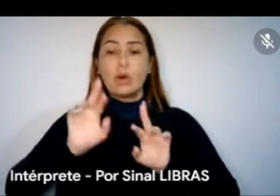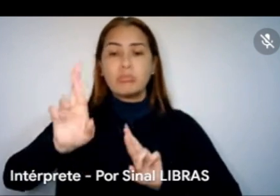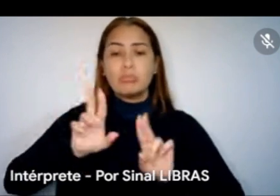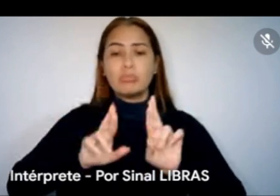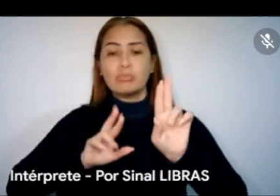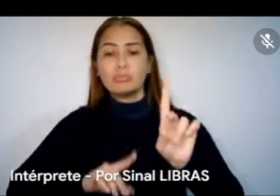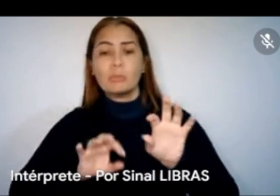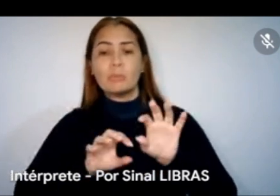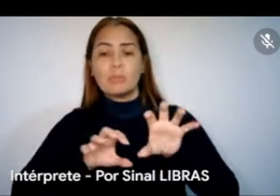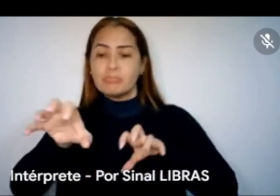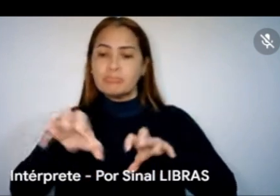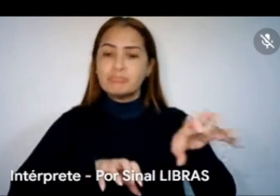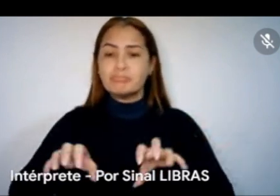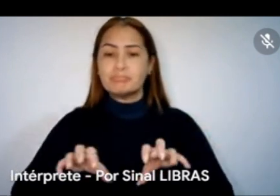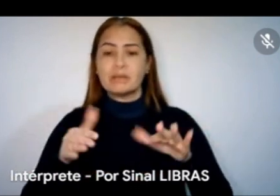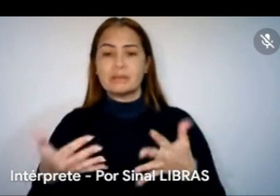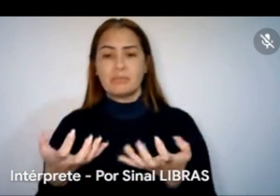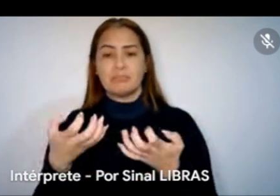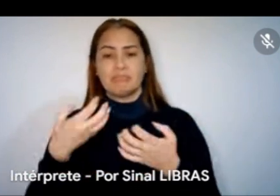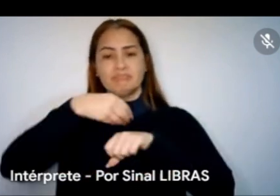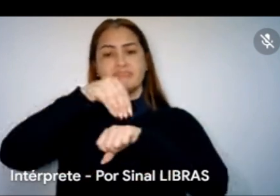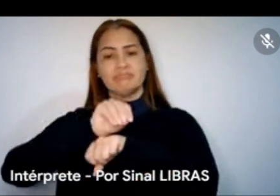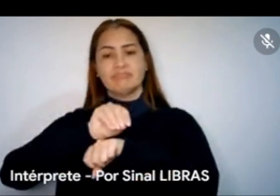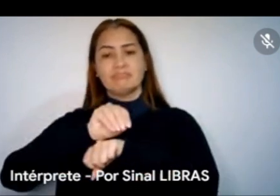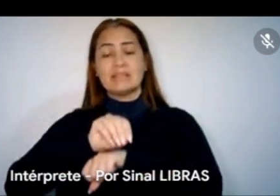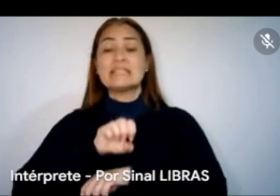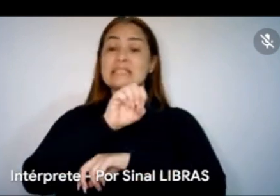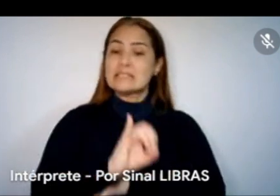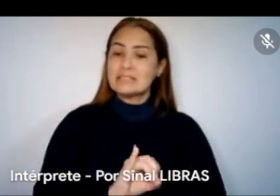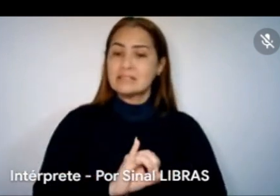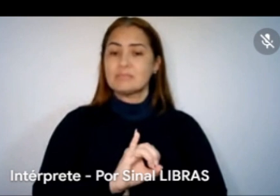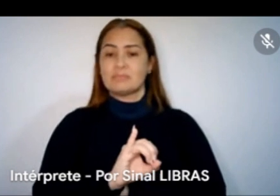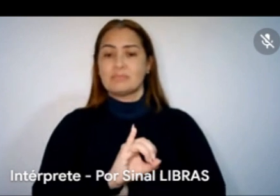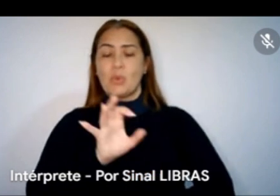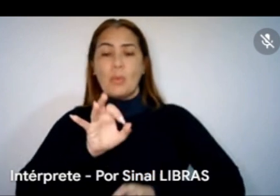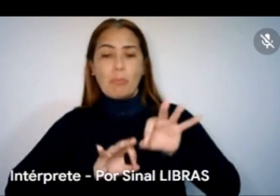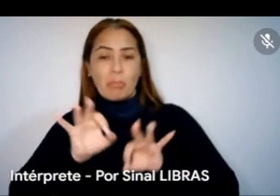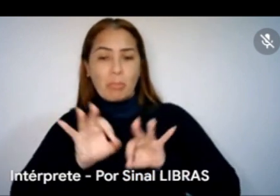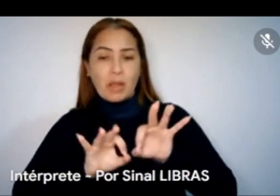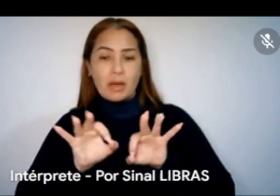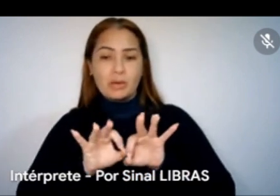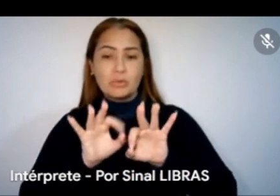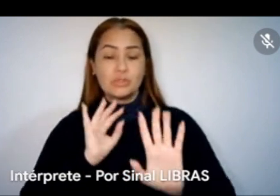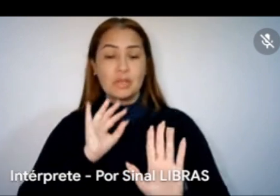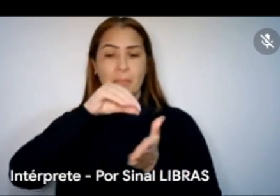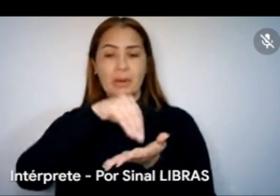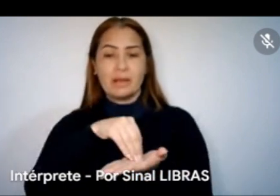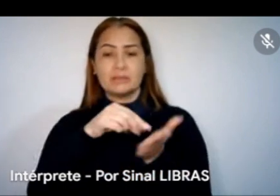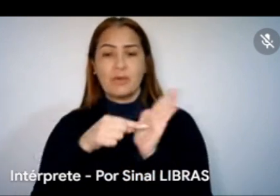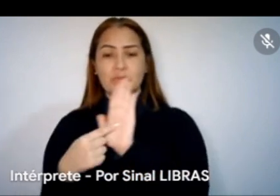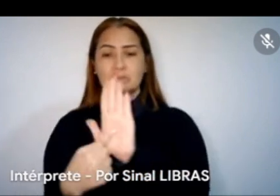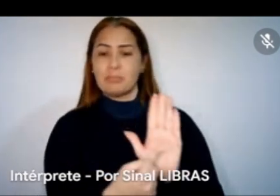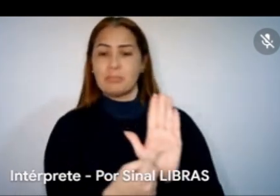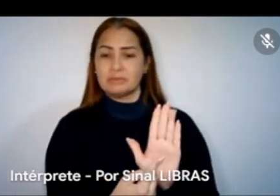Então, é isso que eu gostaria de sugerir, que o plano de aplicação existente fosse apresentado para a gente debater